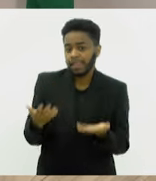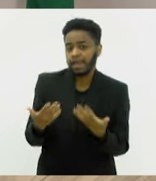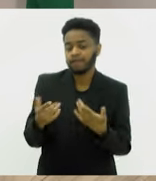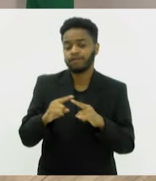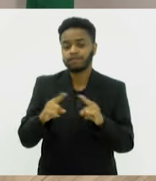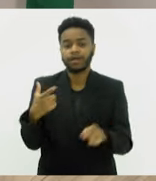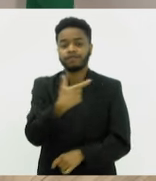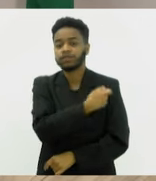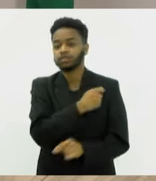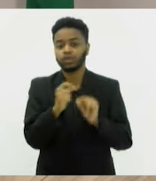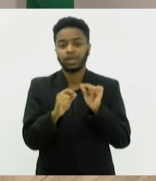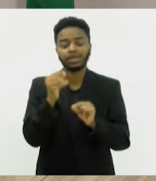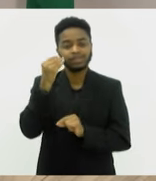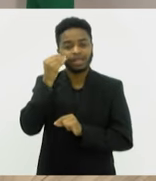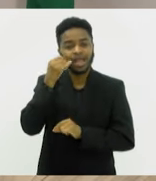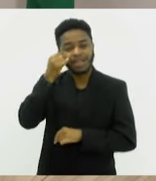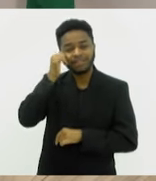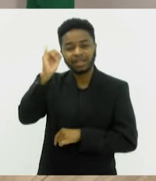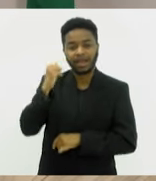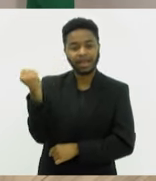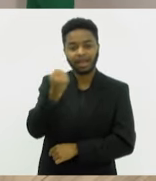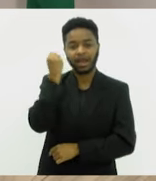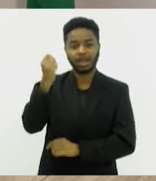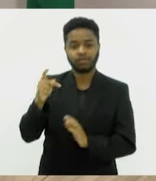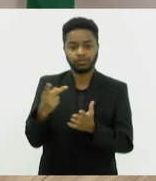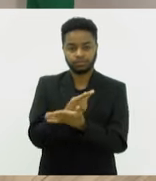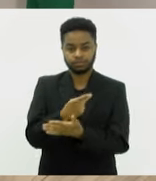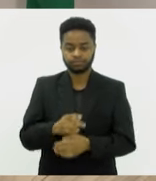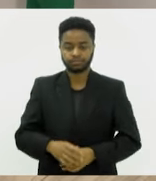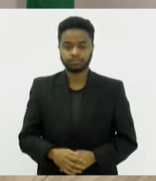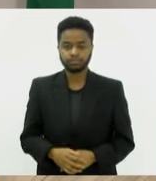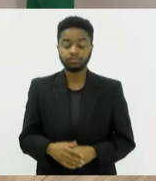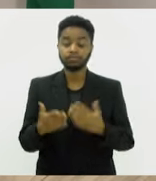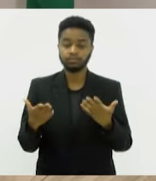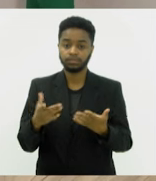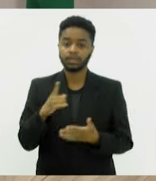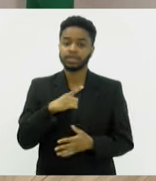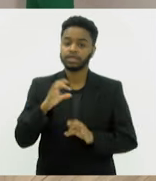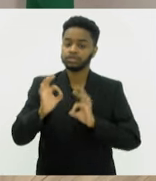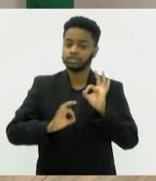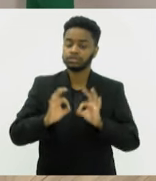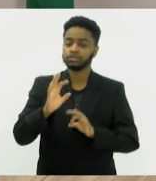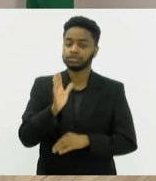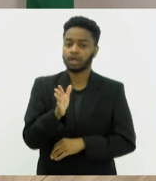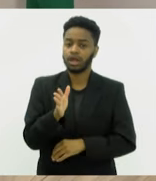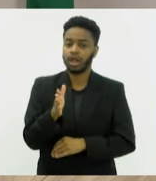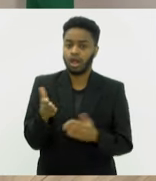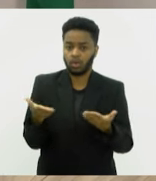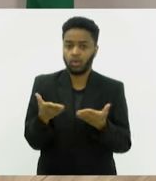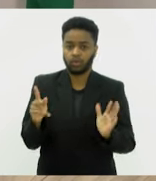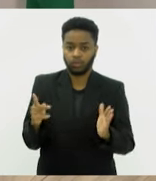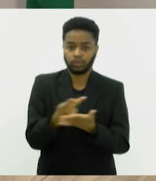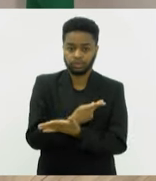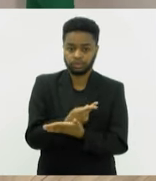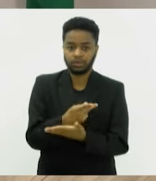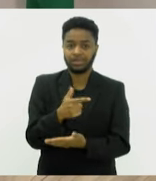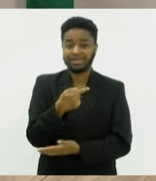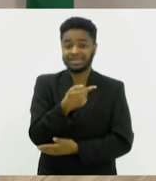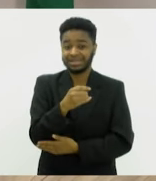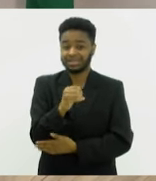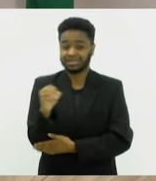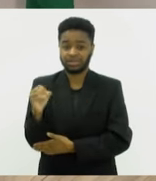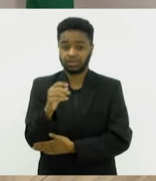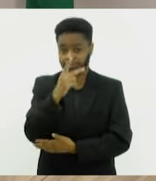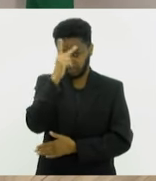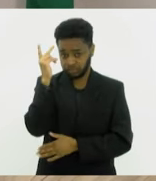é para prevenir formas graves e os óbitos. E a gente já teve, esse ano, mais de 700 óbitos por